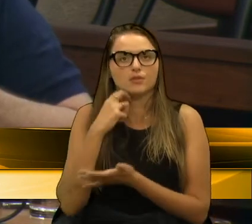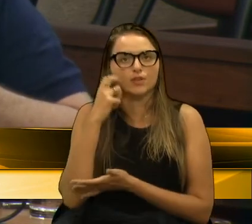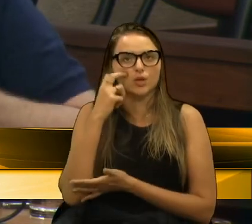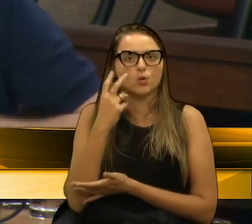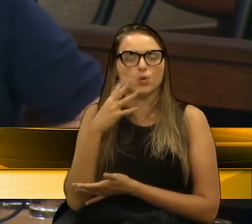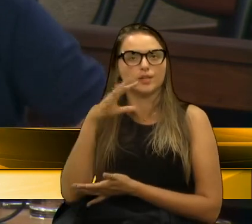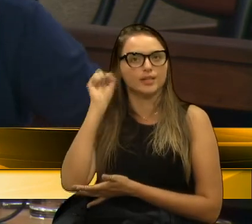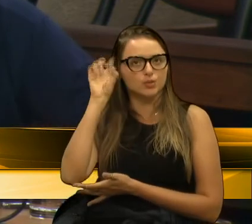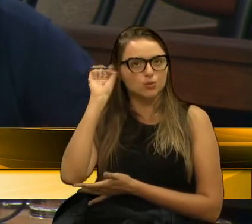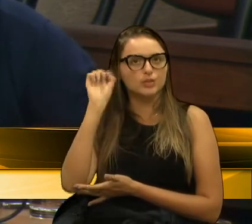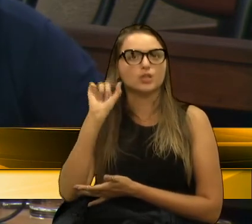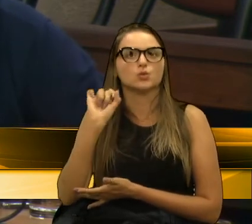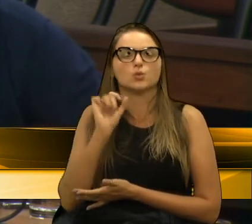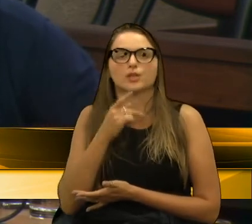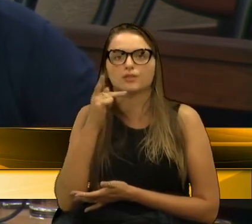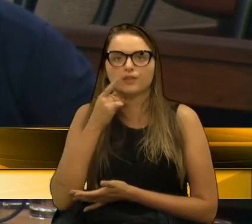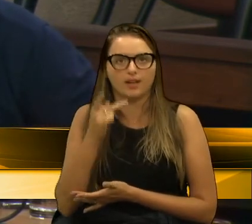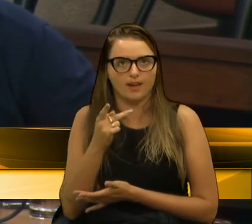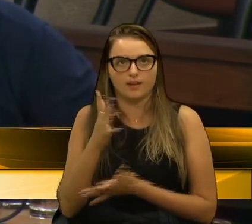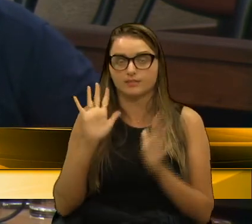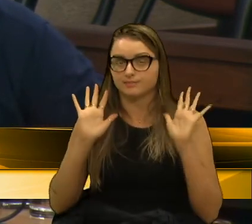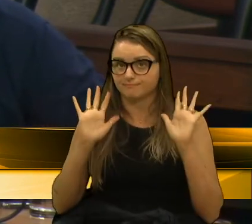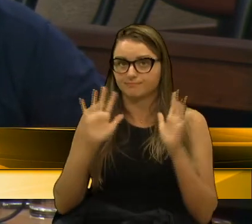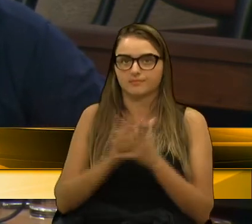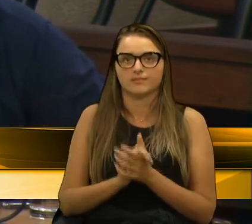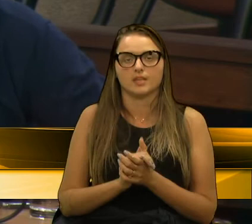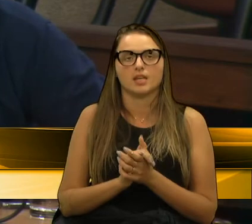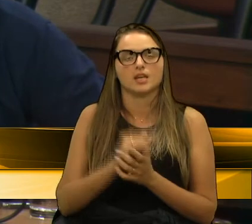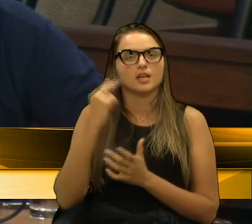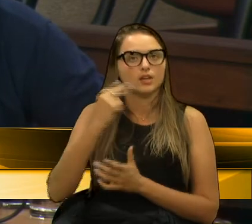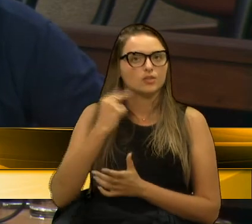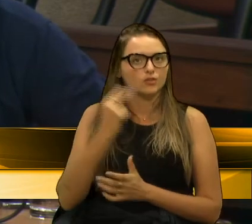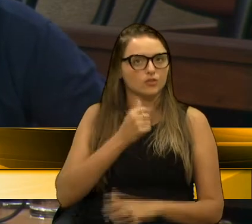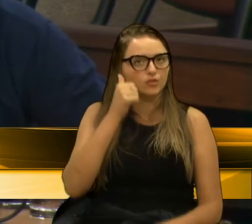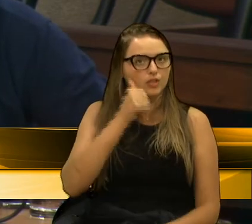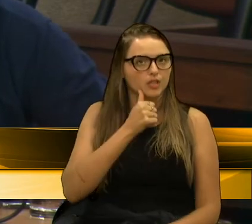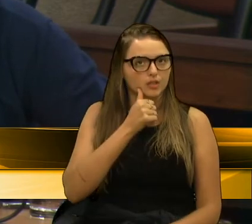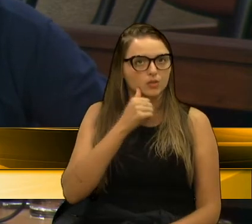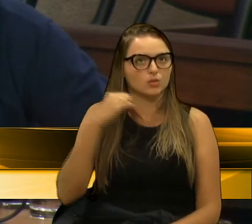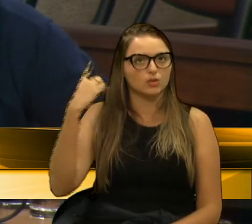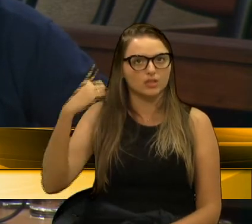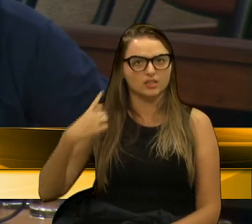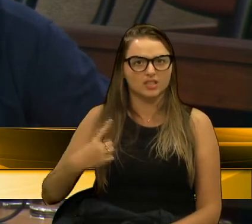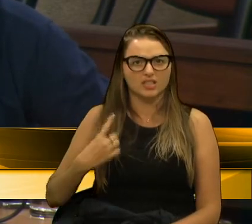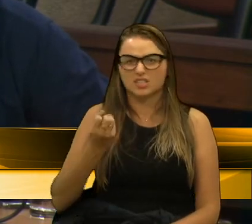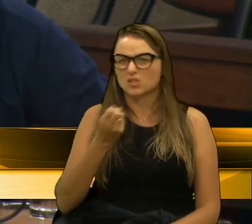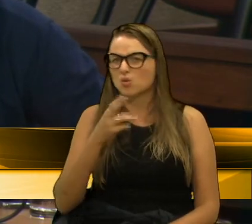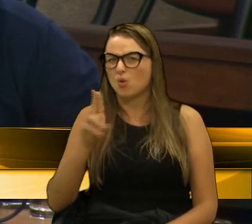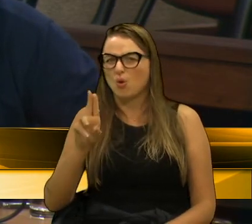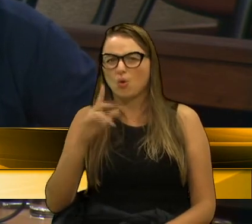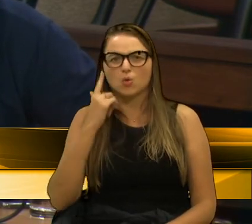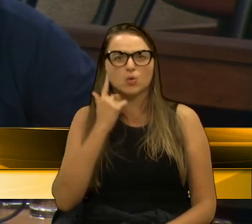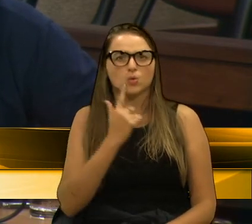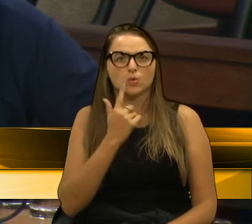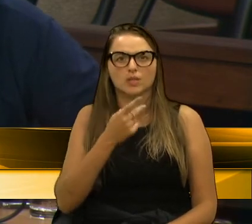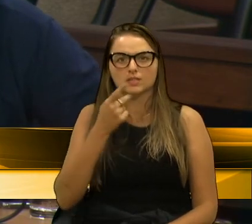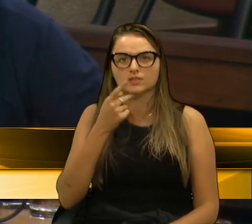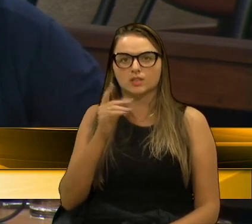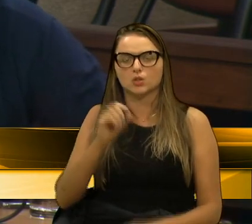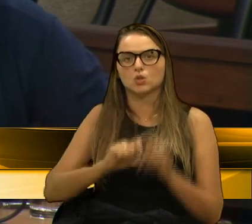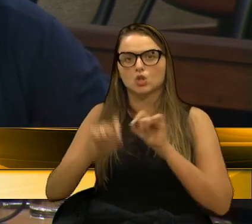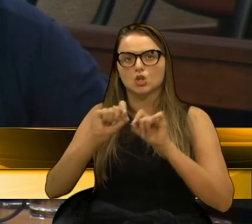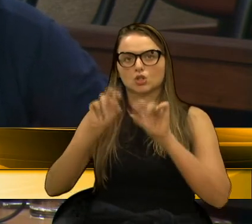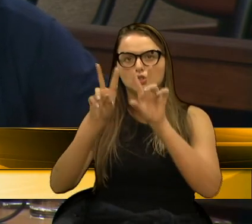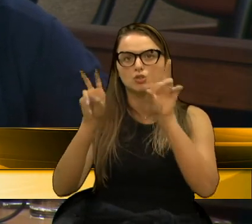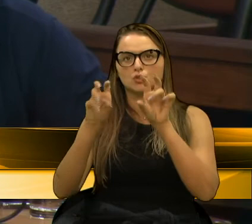concluir, Fontenel, e te agradeço pelo tempo, a vereadora Denise ou o Lucas falaram sobre Cuba, né? E eu acho